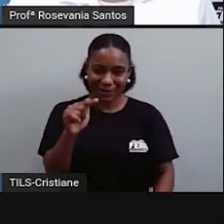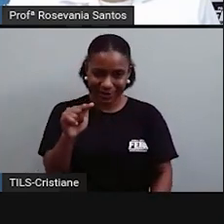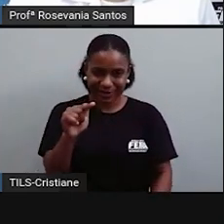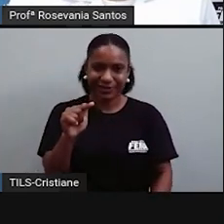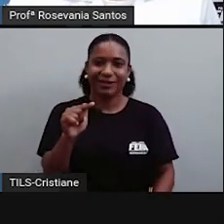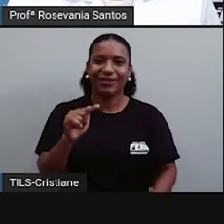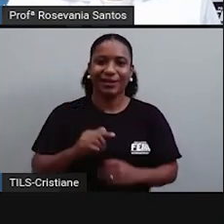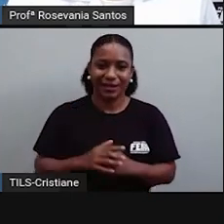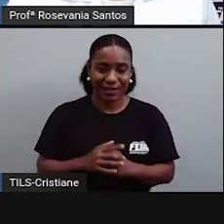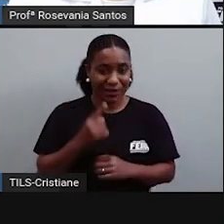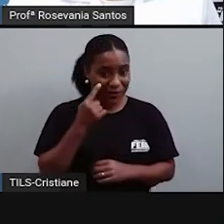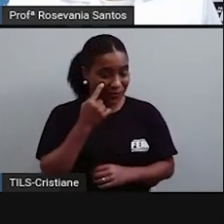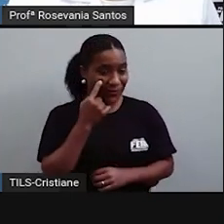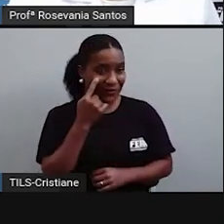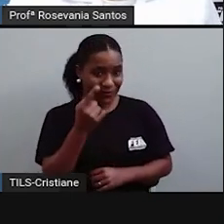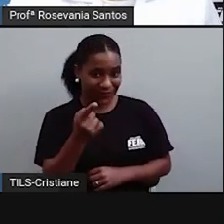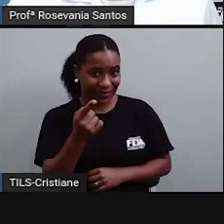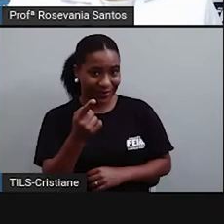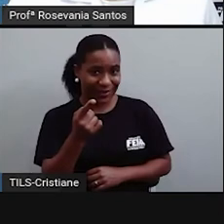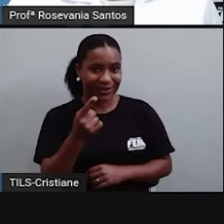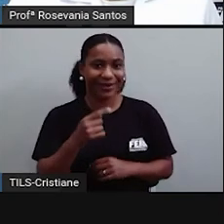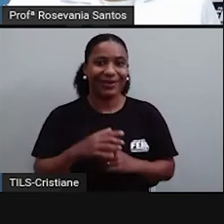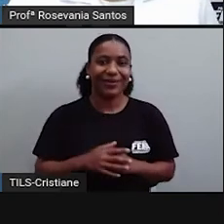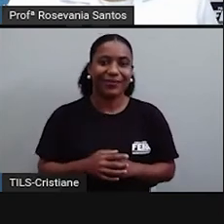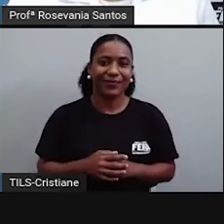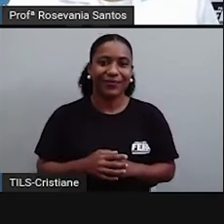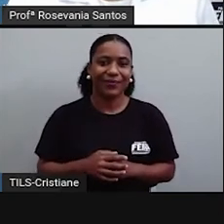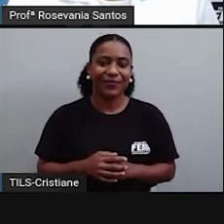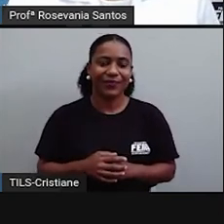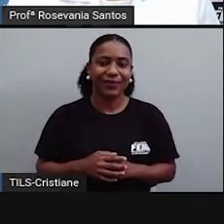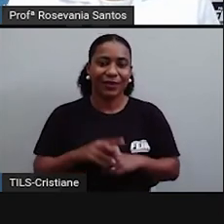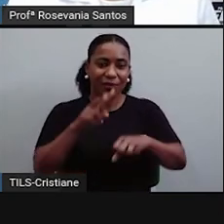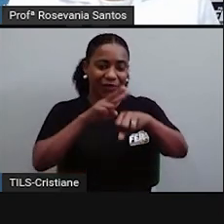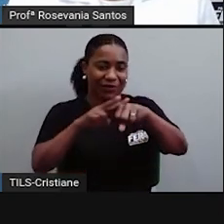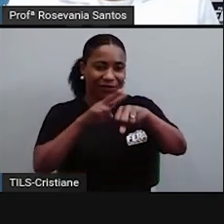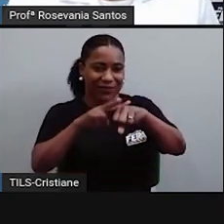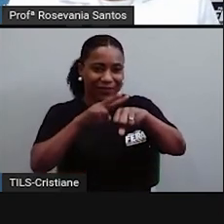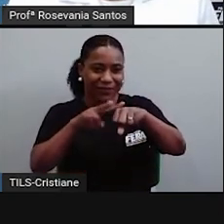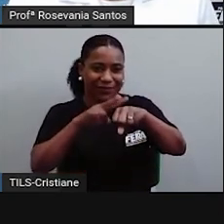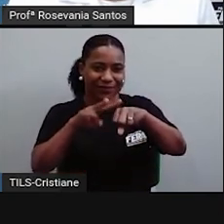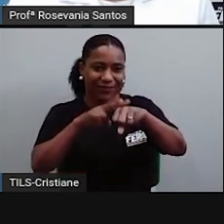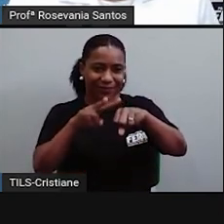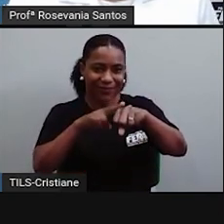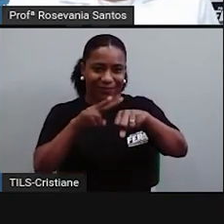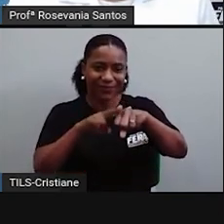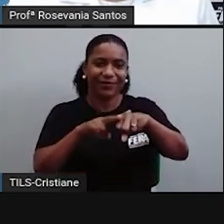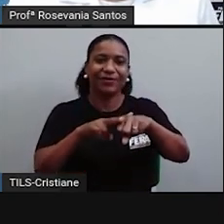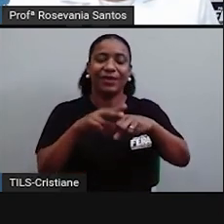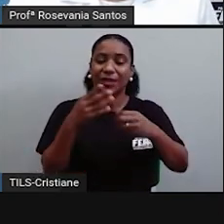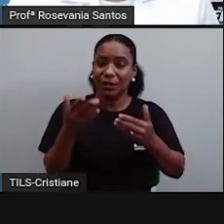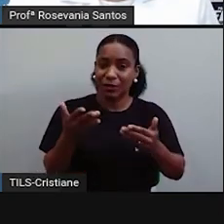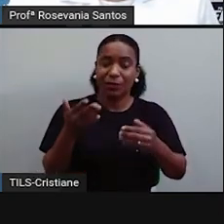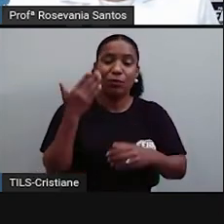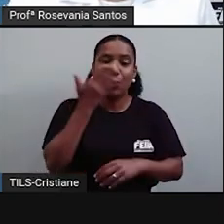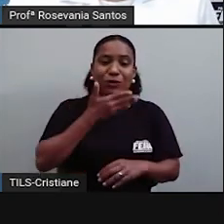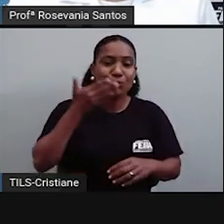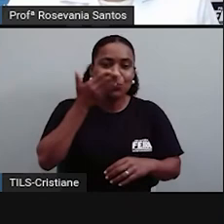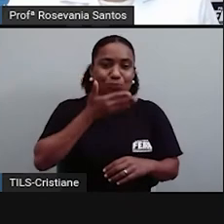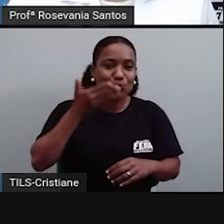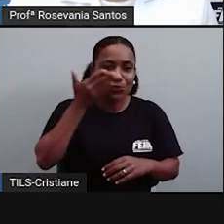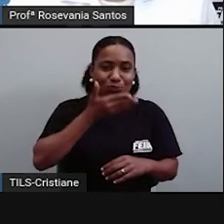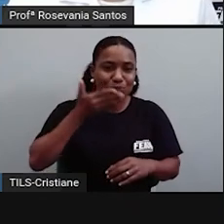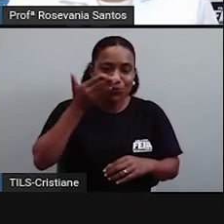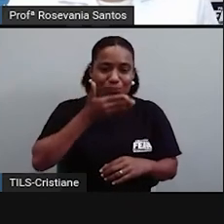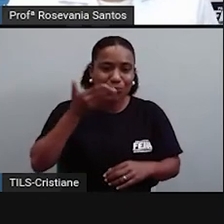Sinapa. Ela era, digamos assim, a queridinha. Porque o açúcar passou a ser um